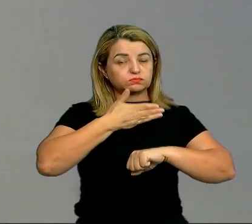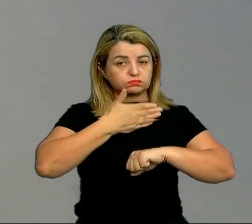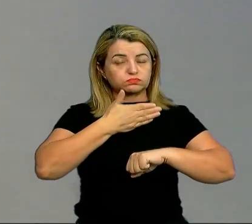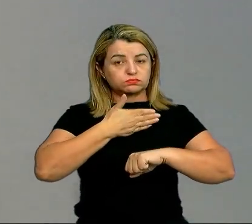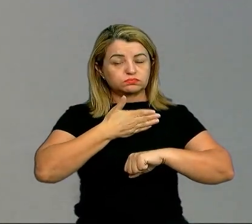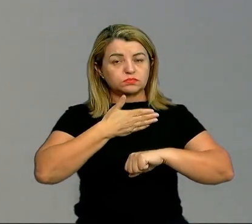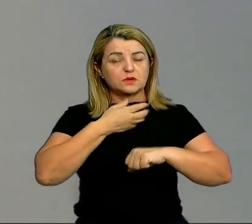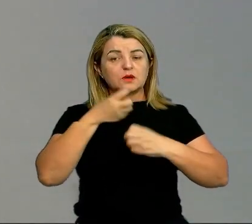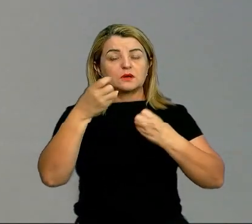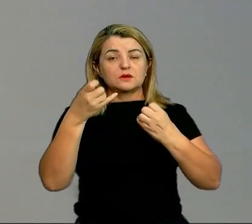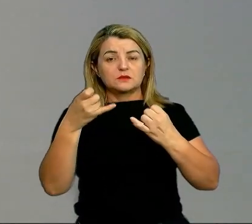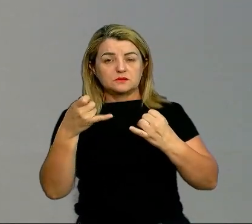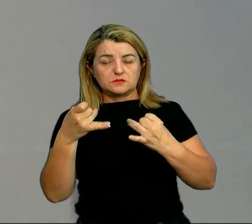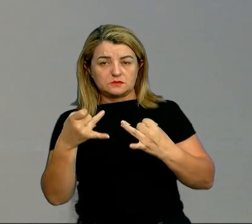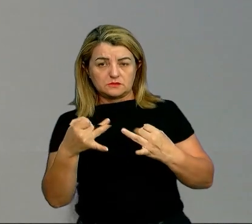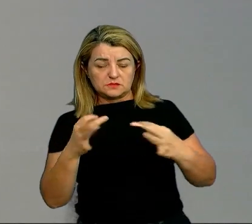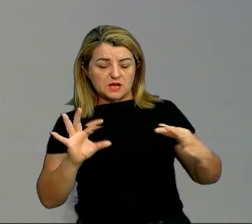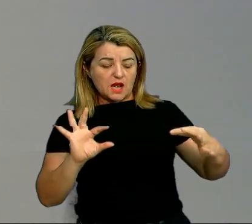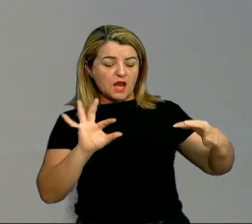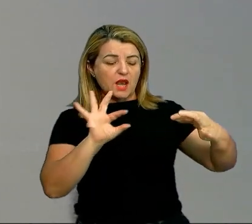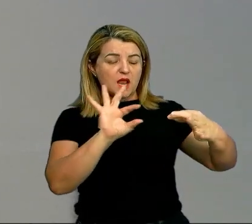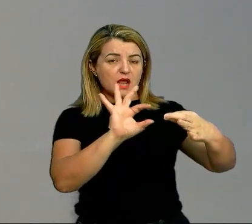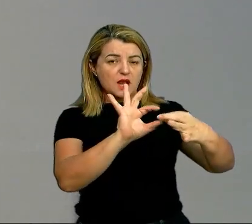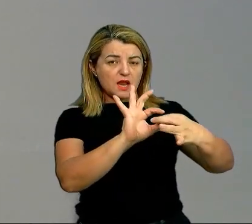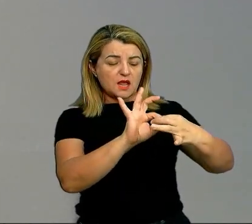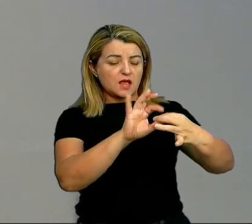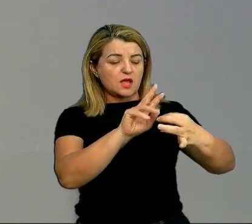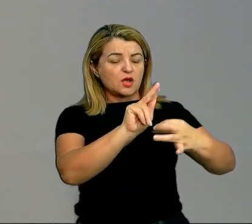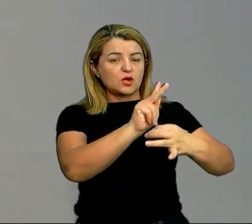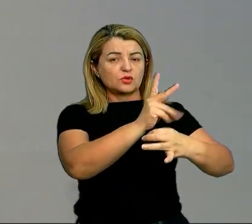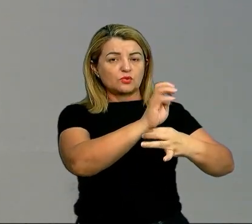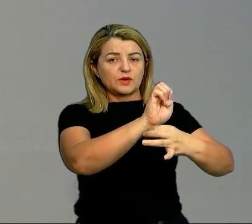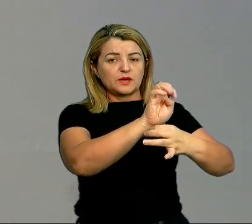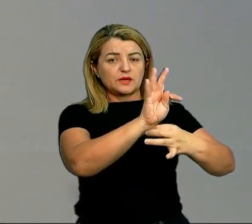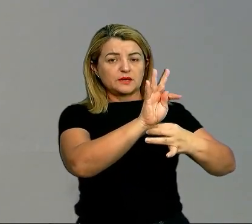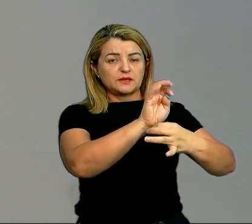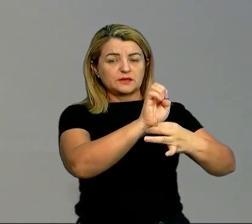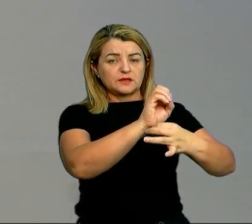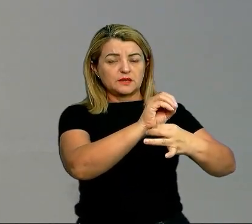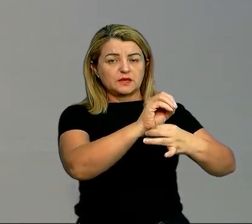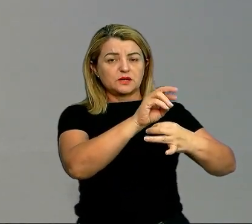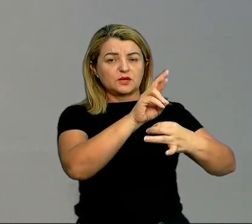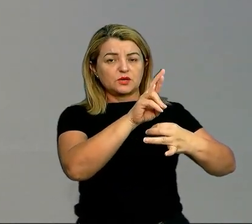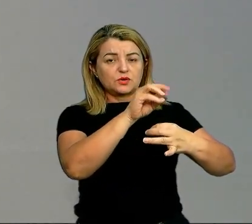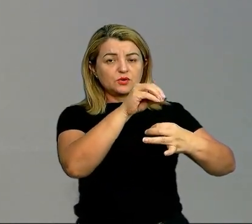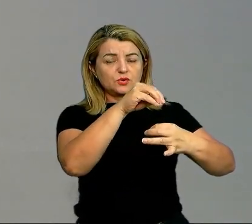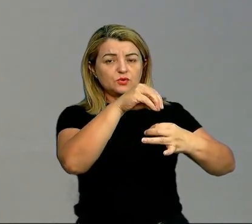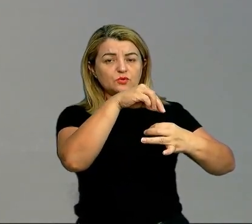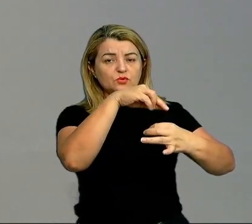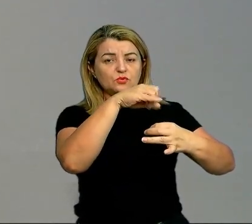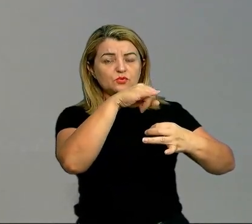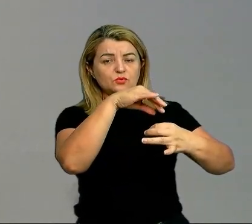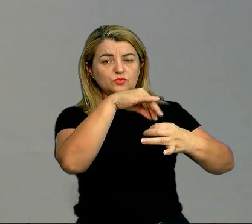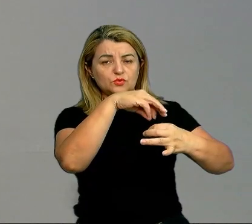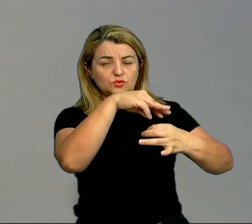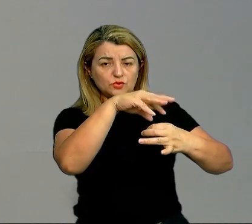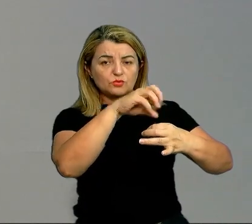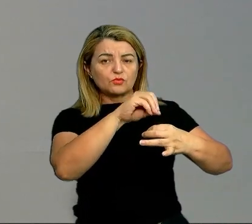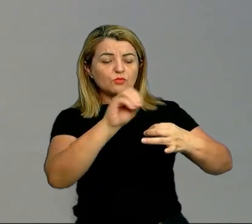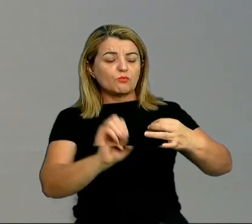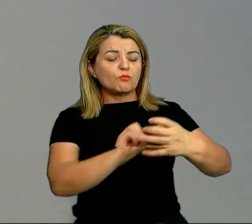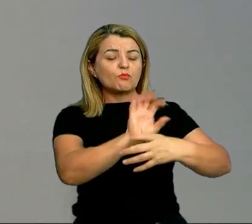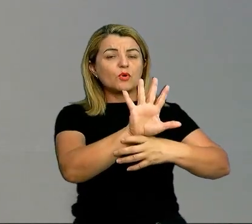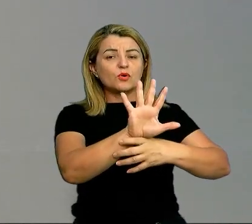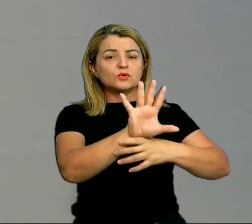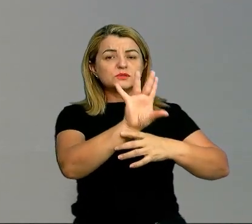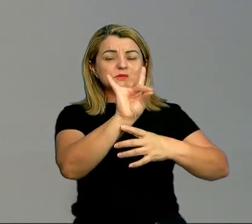quando a gente fala da ligação desse heterônimo com a produção literária dele, ele deixa transparecer alguns traços,